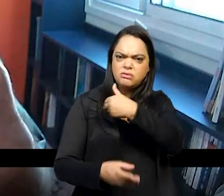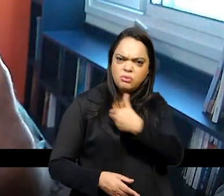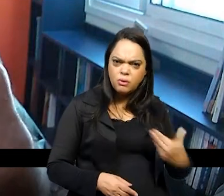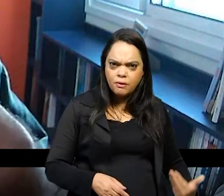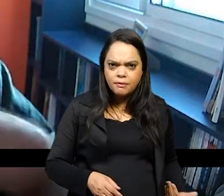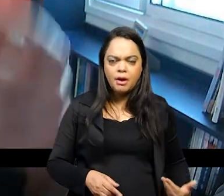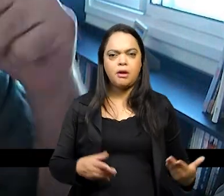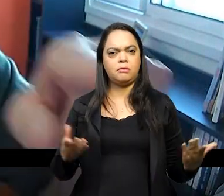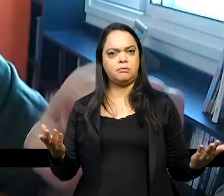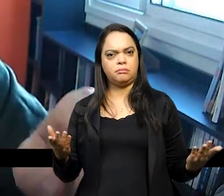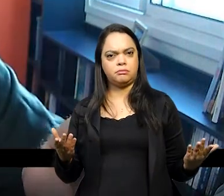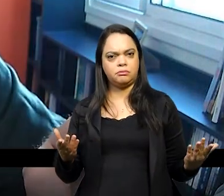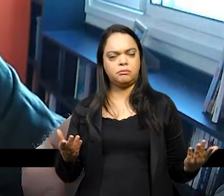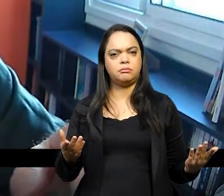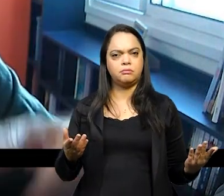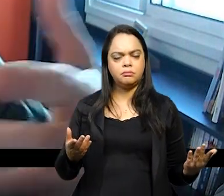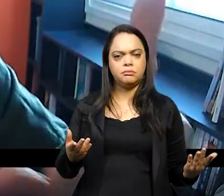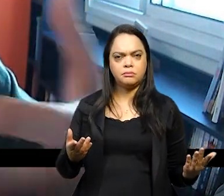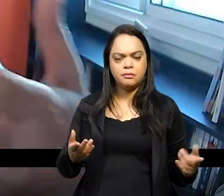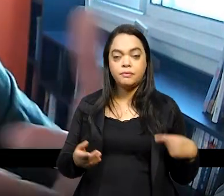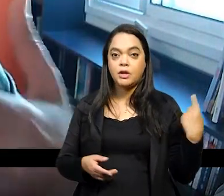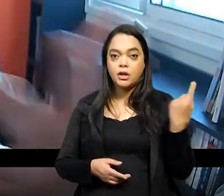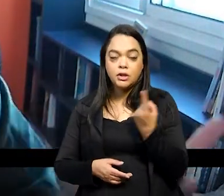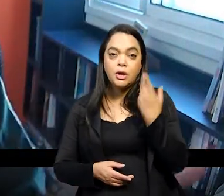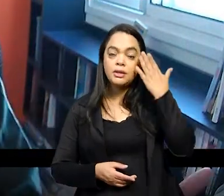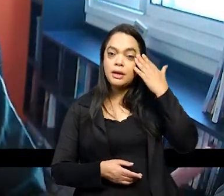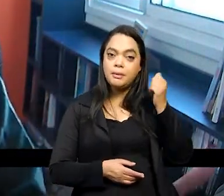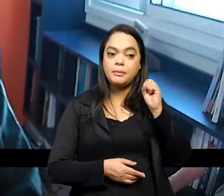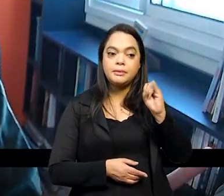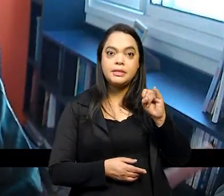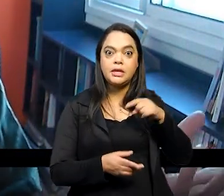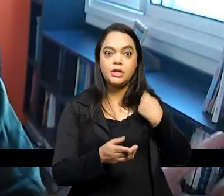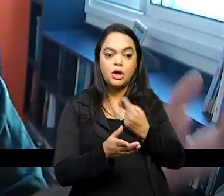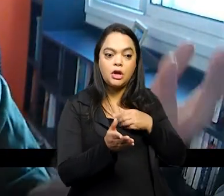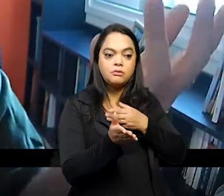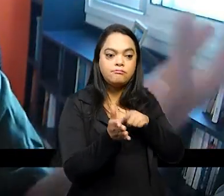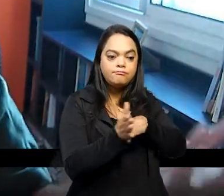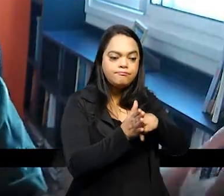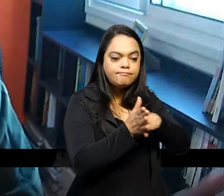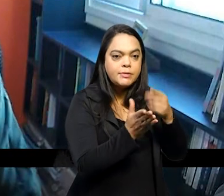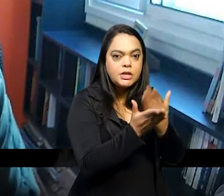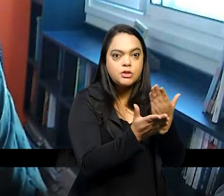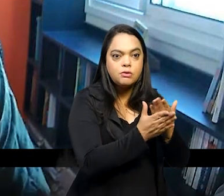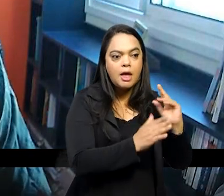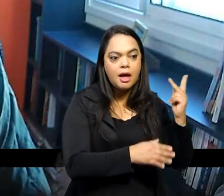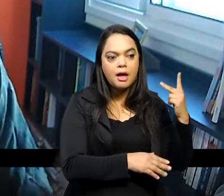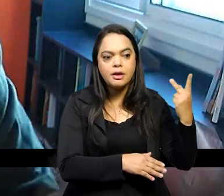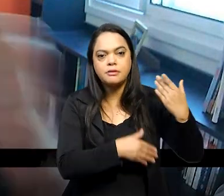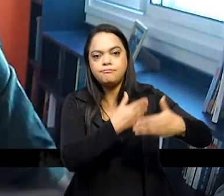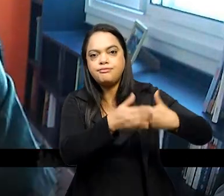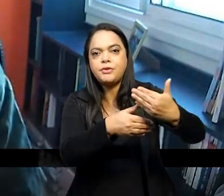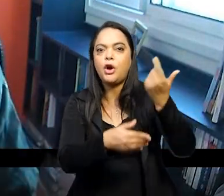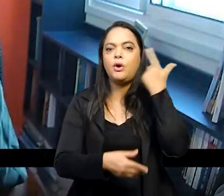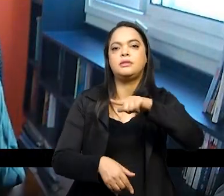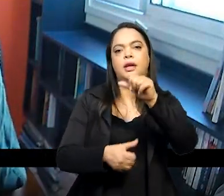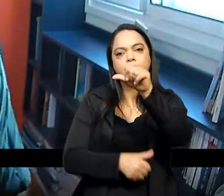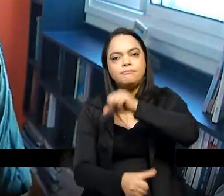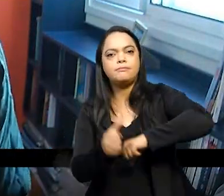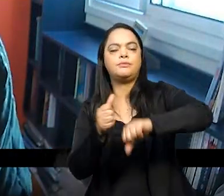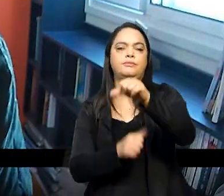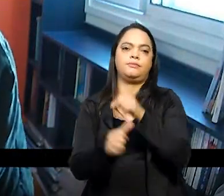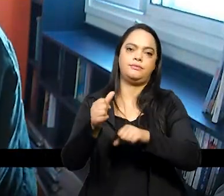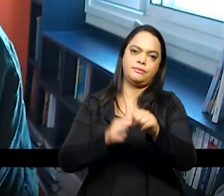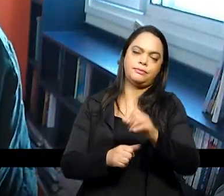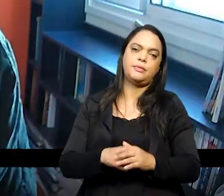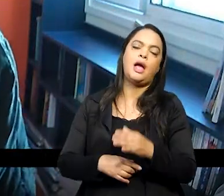os problemas do nosso tempo que o estudo da história ajuda tremendamente a qualificar e aí o caso especificamente